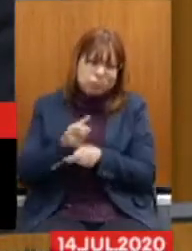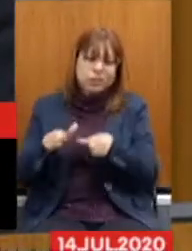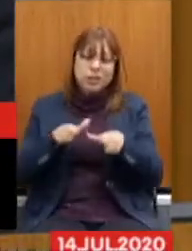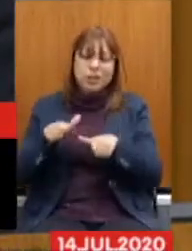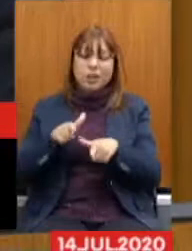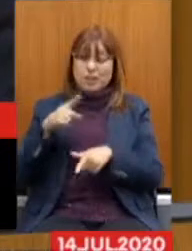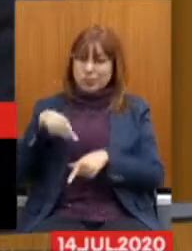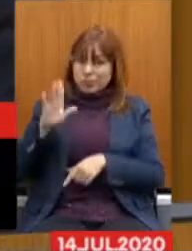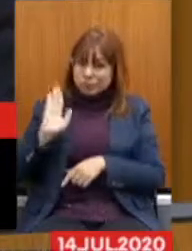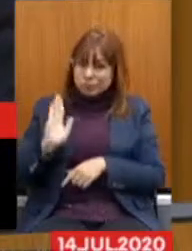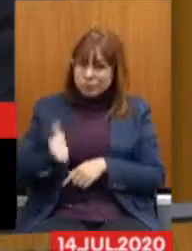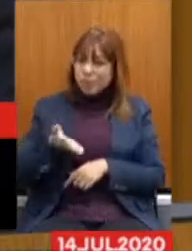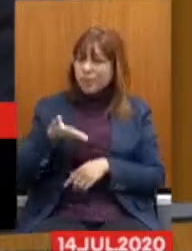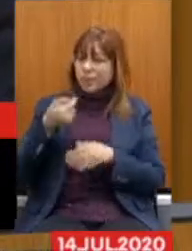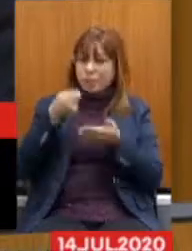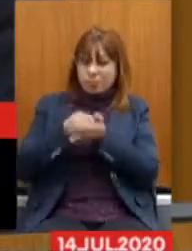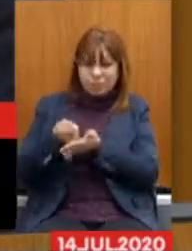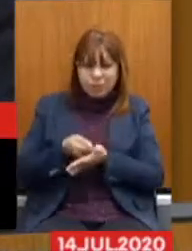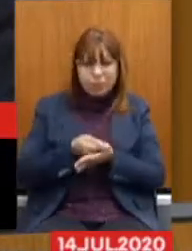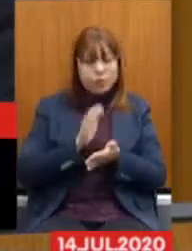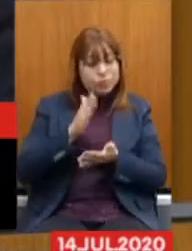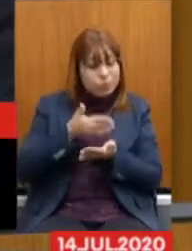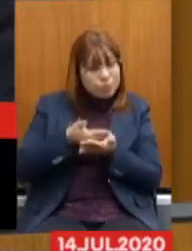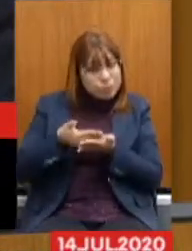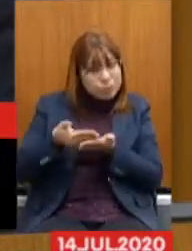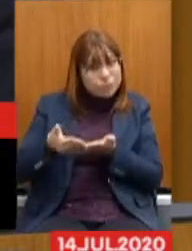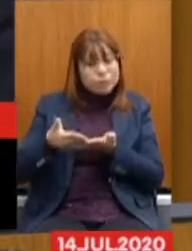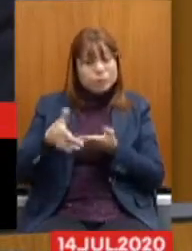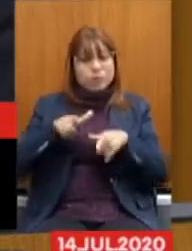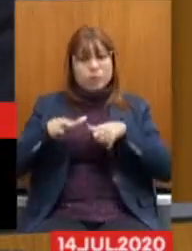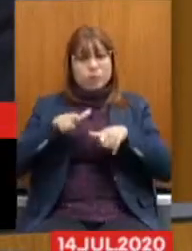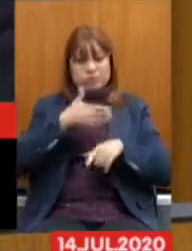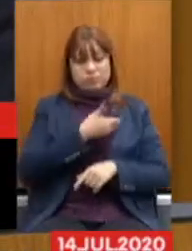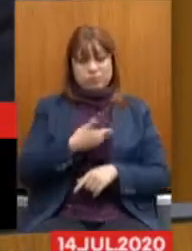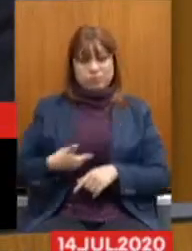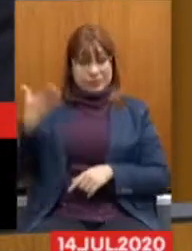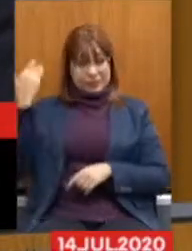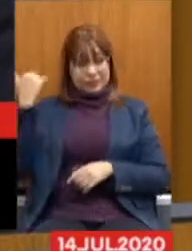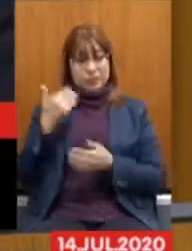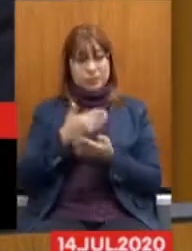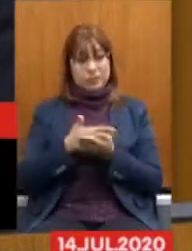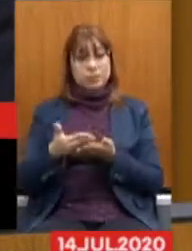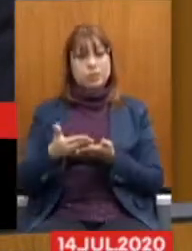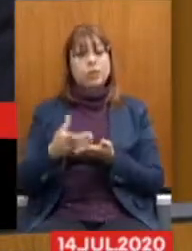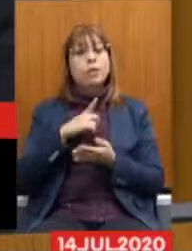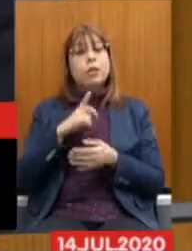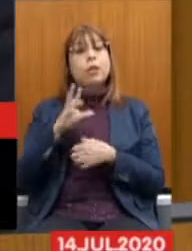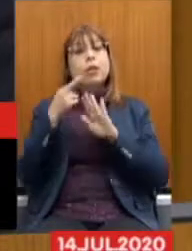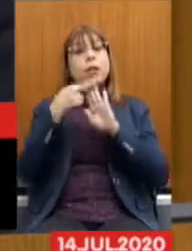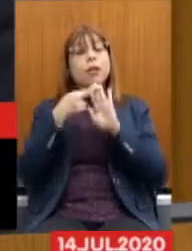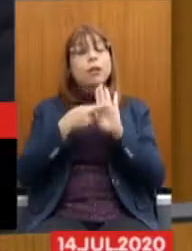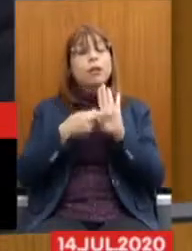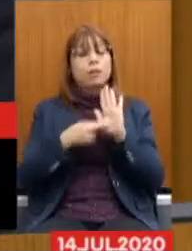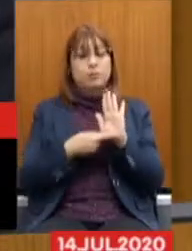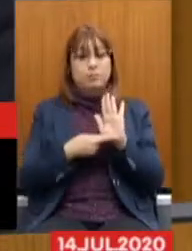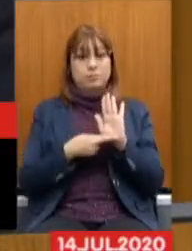contribuíram e entraram no serviço público quando entraram com uma regra de